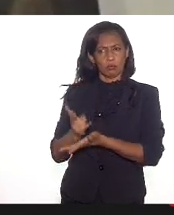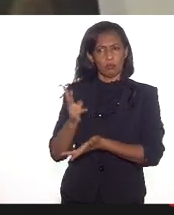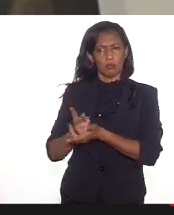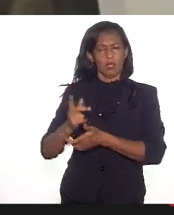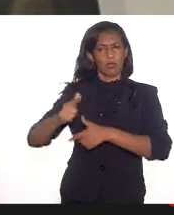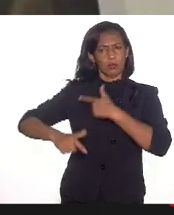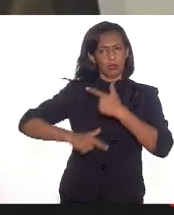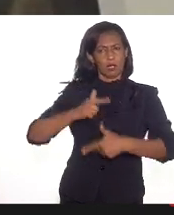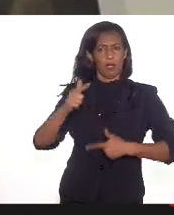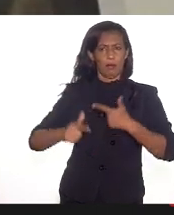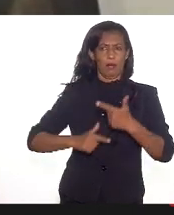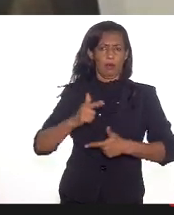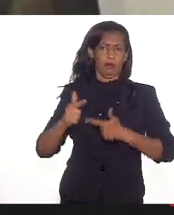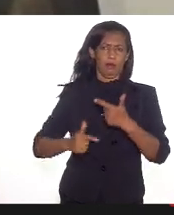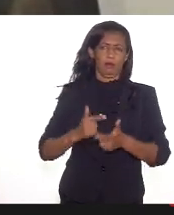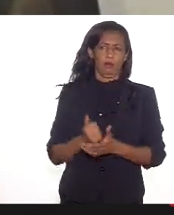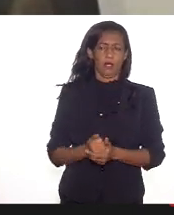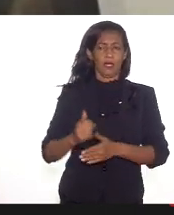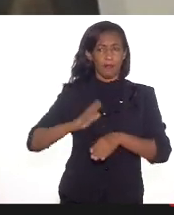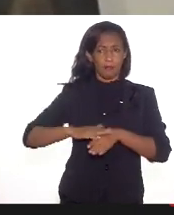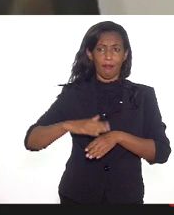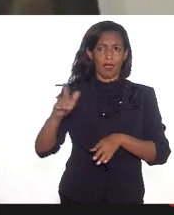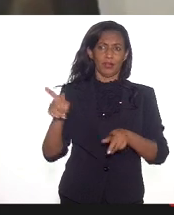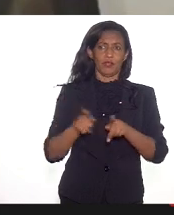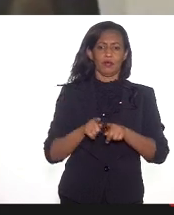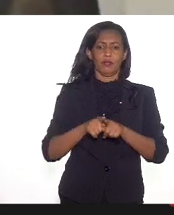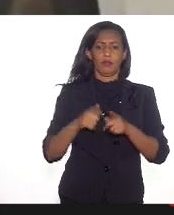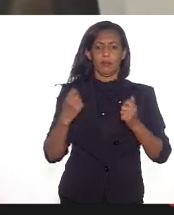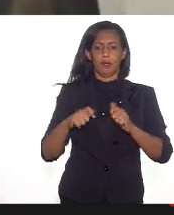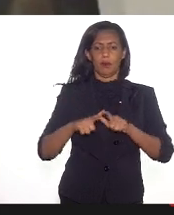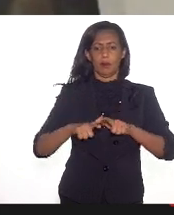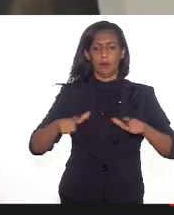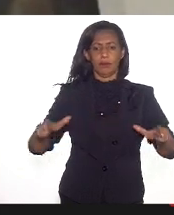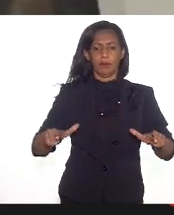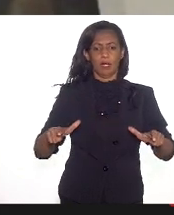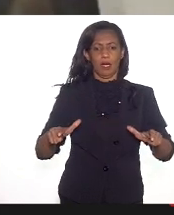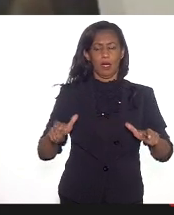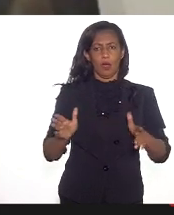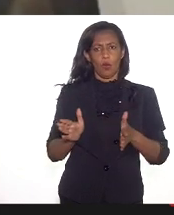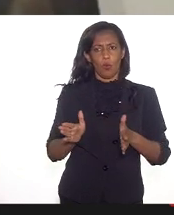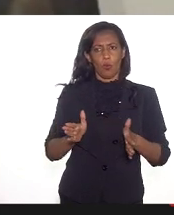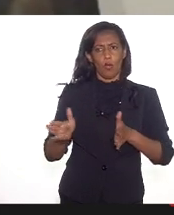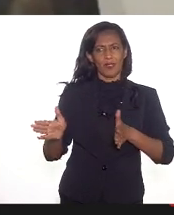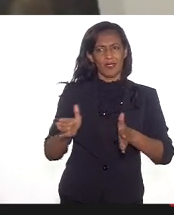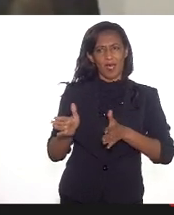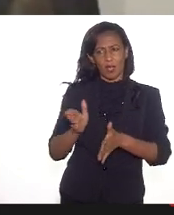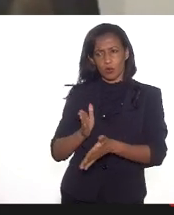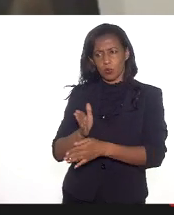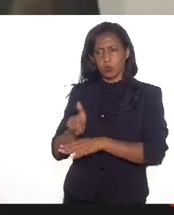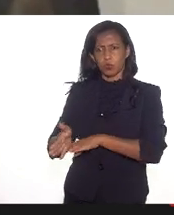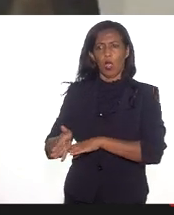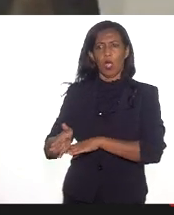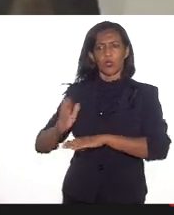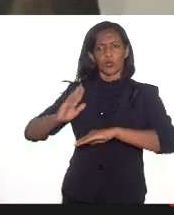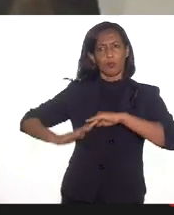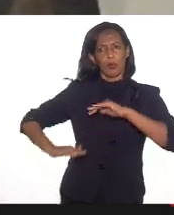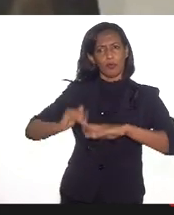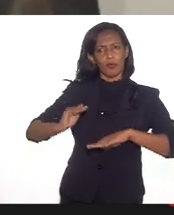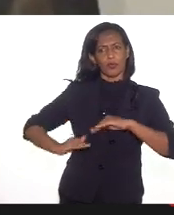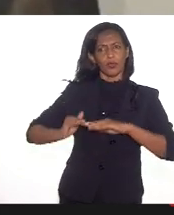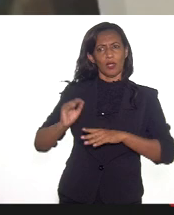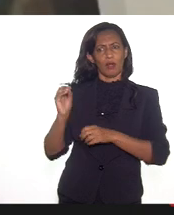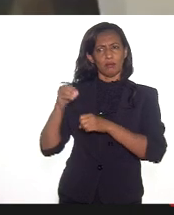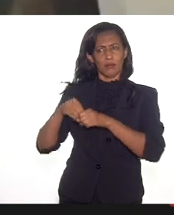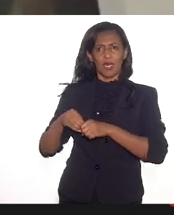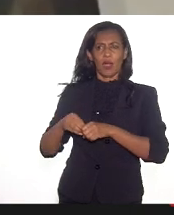postos de trabalho e, mais do que isso, precisamos ampliar o acesso de profissionais aos museus, garantidos